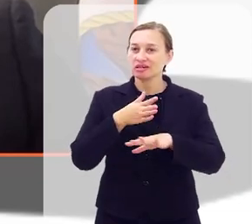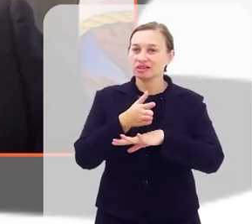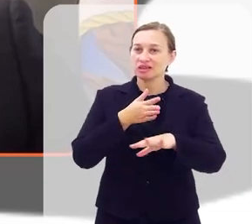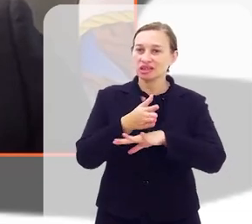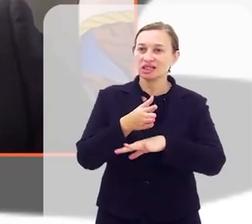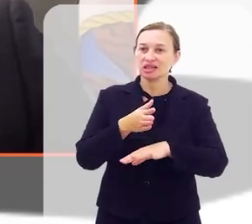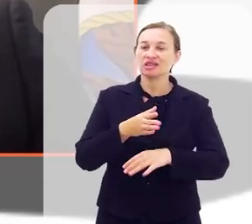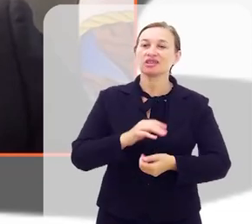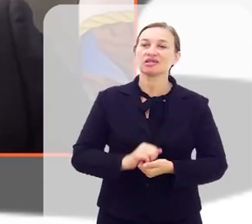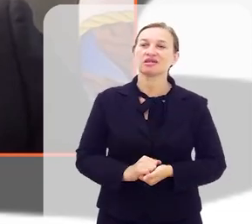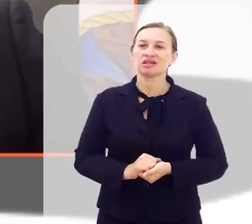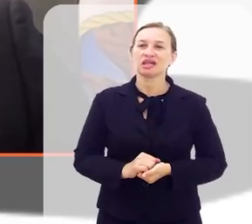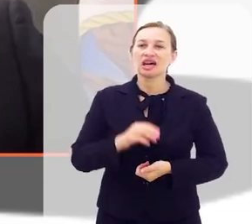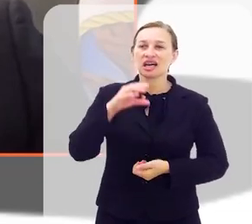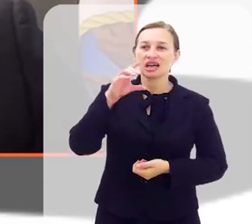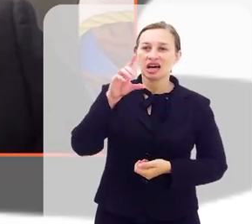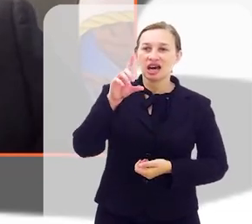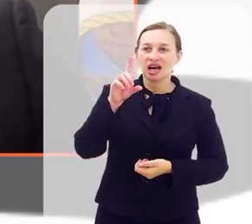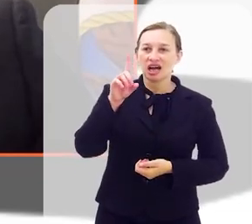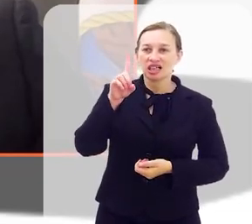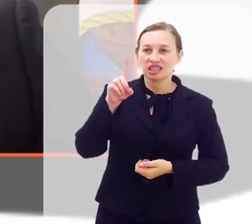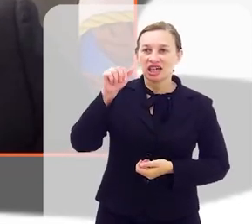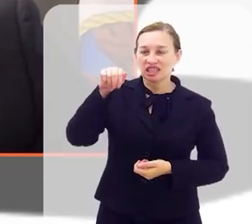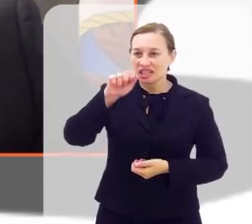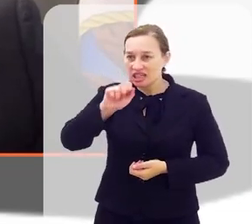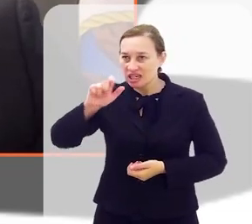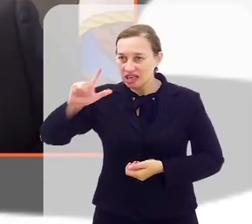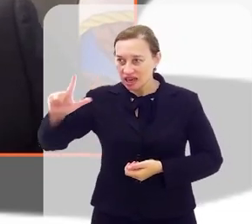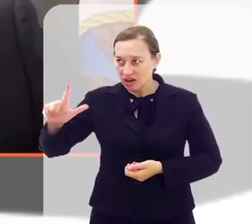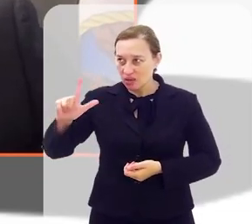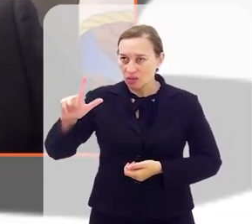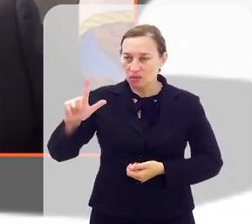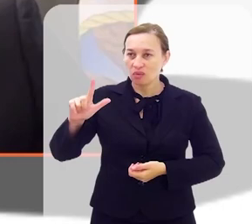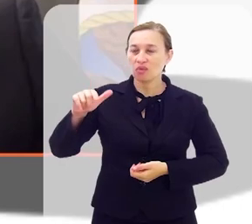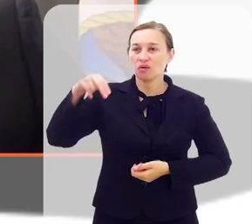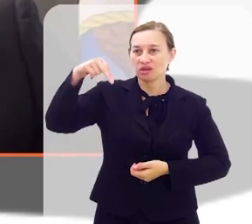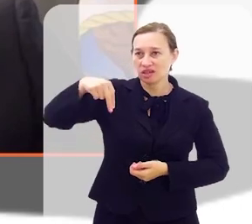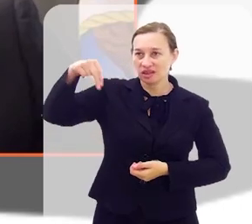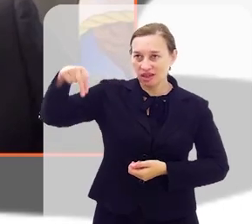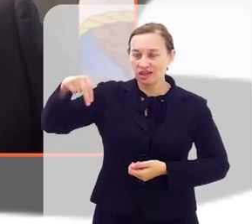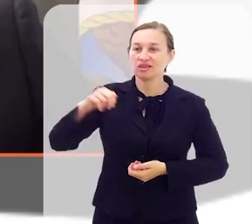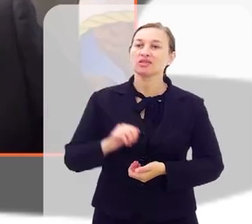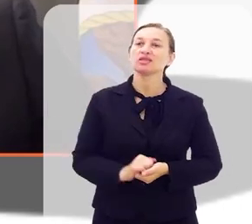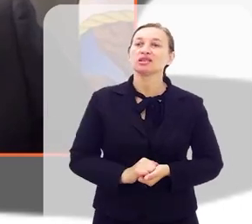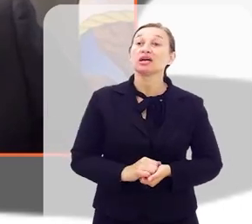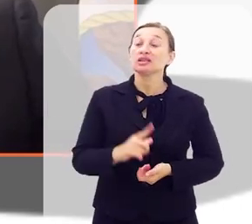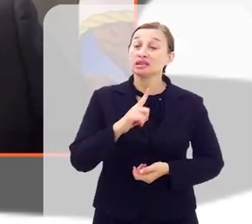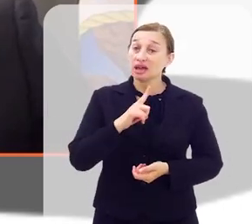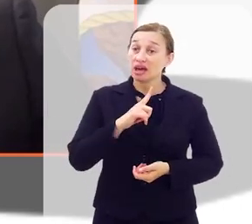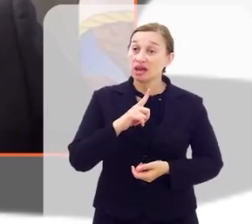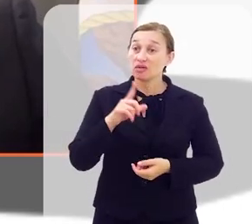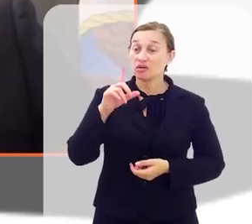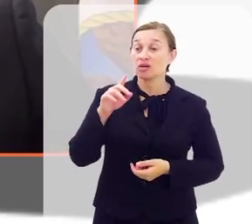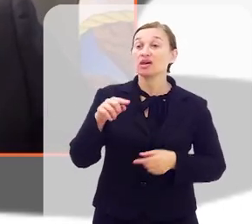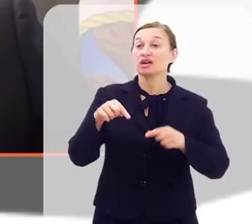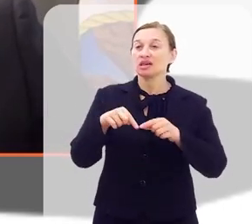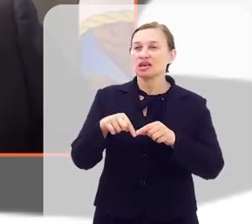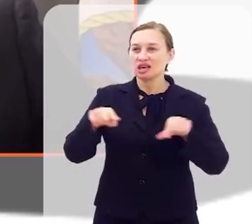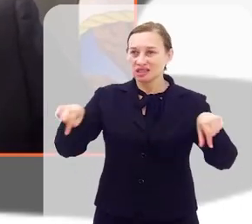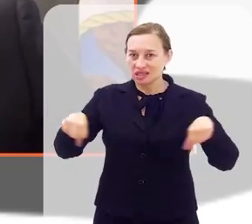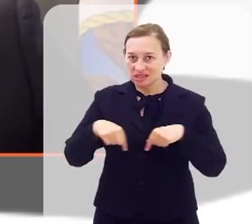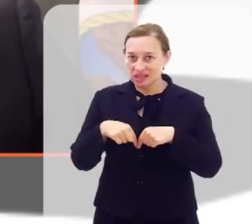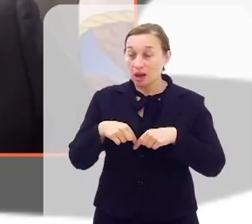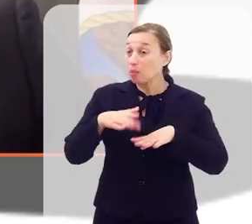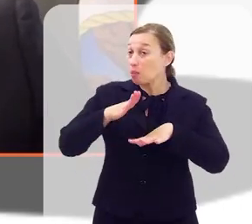É Daniel Librelon mesmo, Daniel com dois N's, né? Daniel Librelon, tem o nosso gabinete, que por